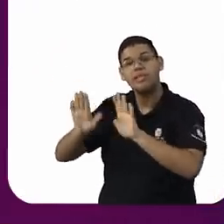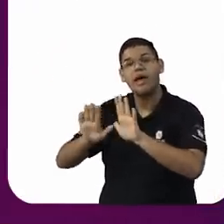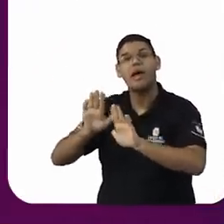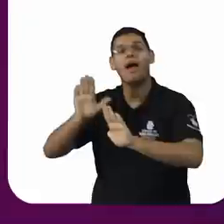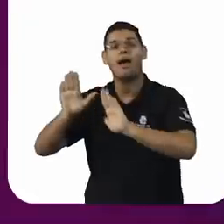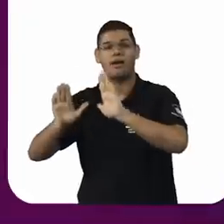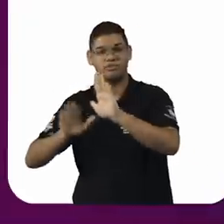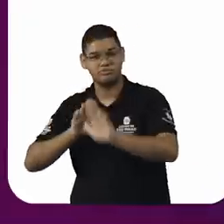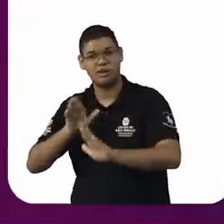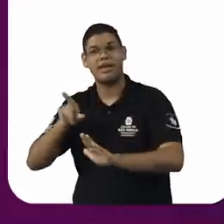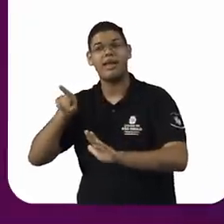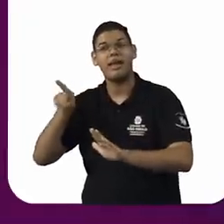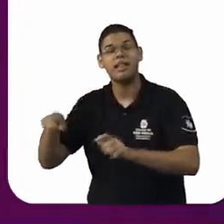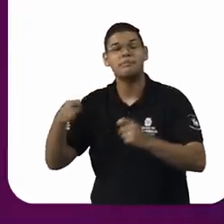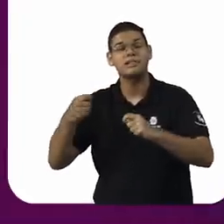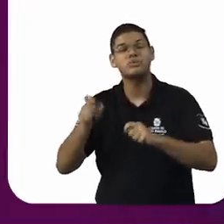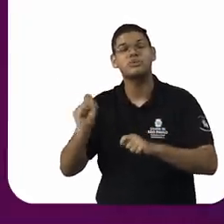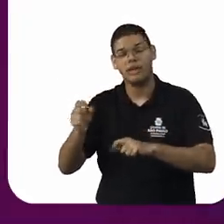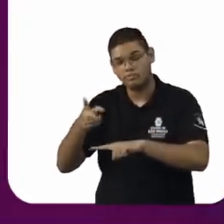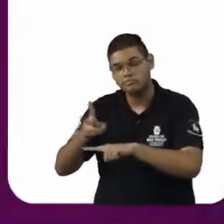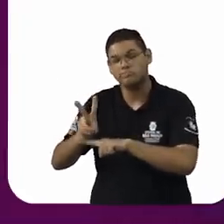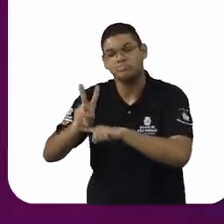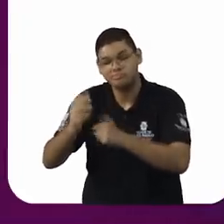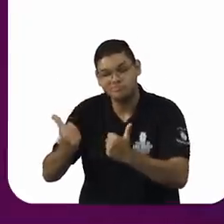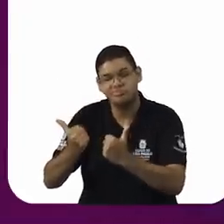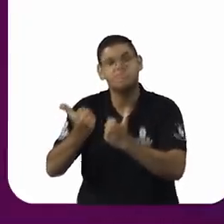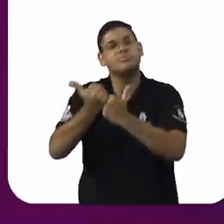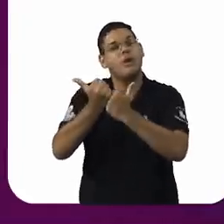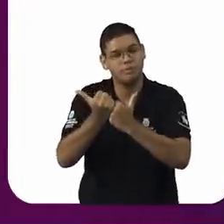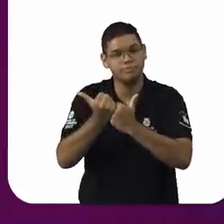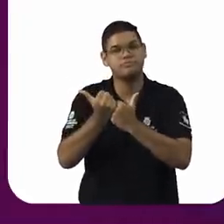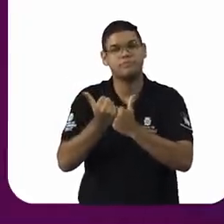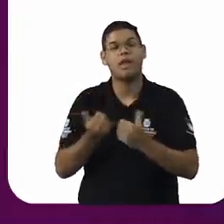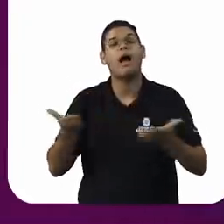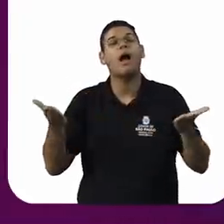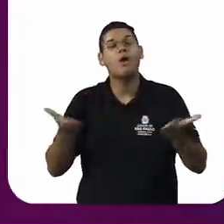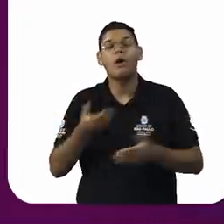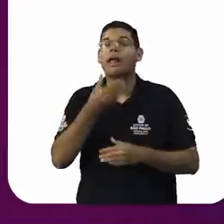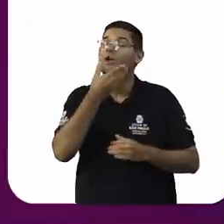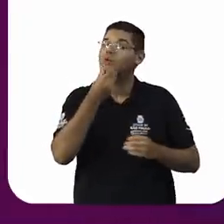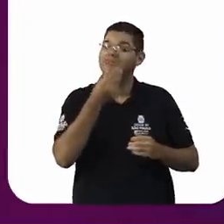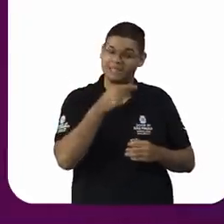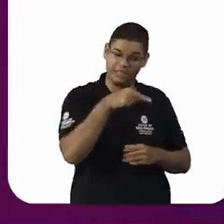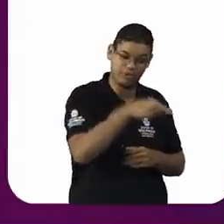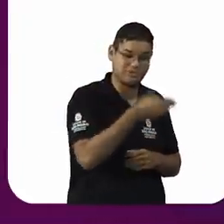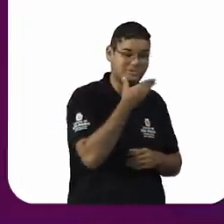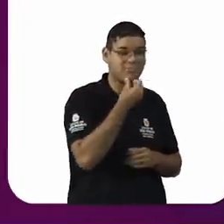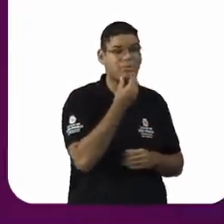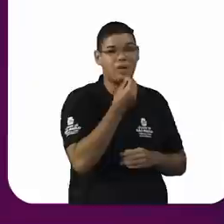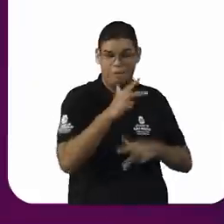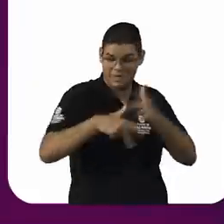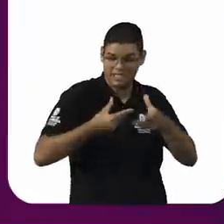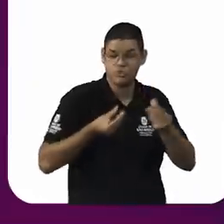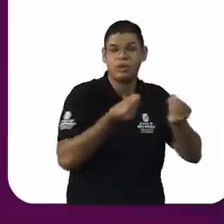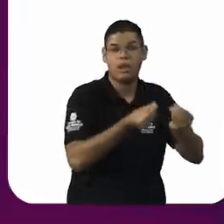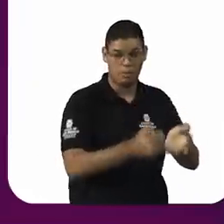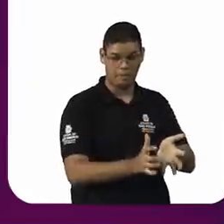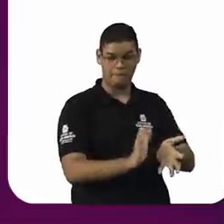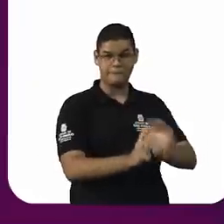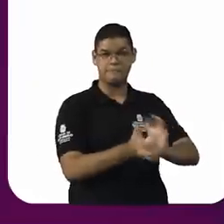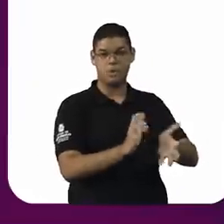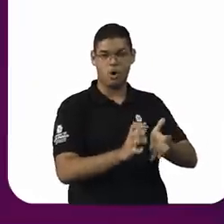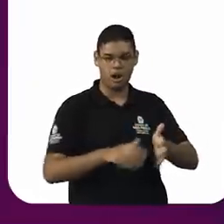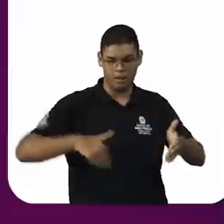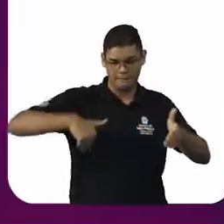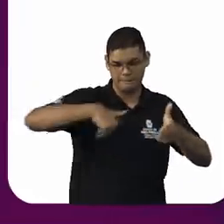da assistência. Os meninos, eles ganham bola, eles ganham fantasia de super-herói, eles